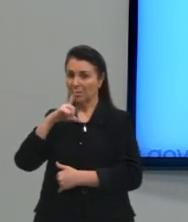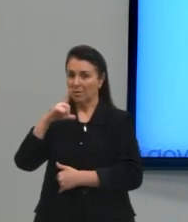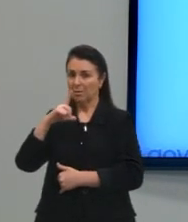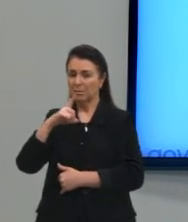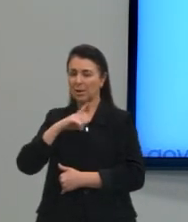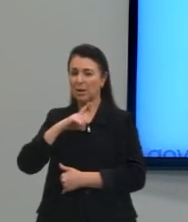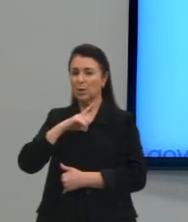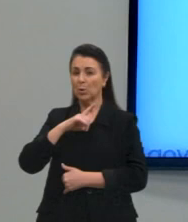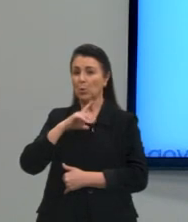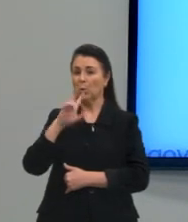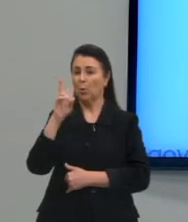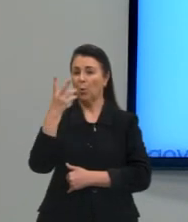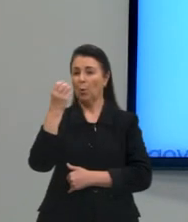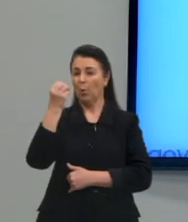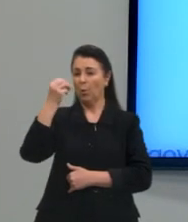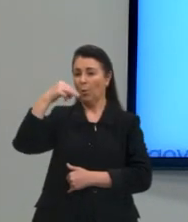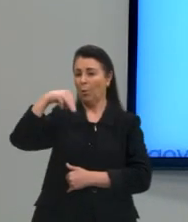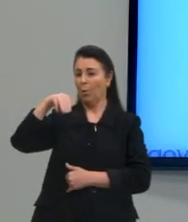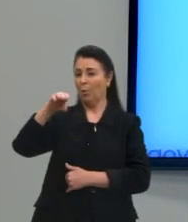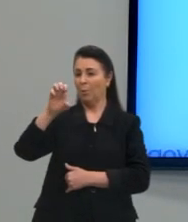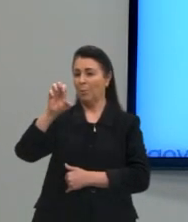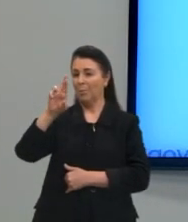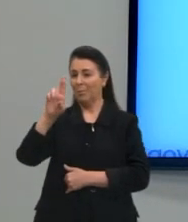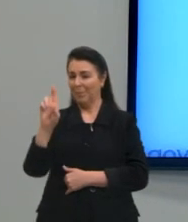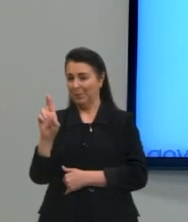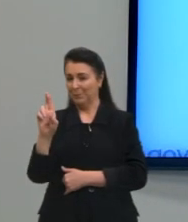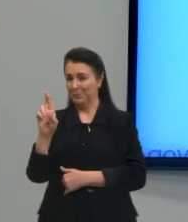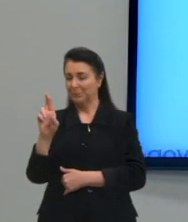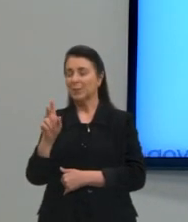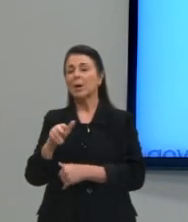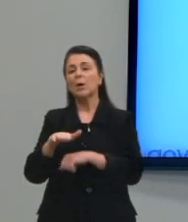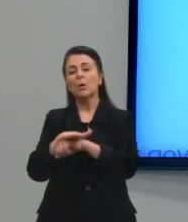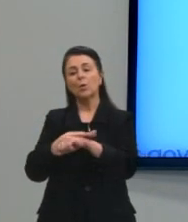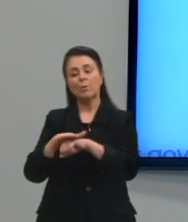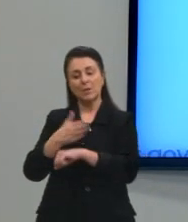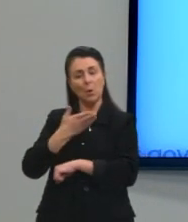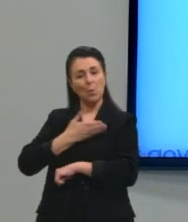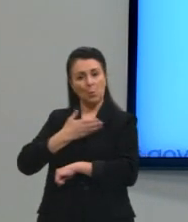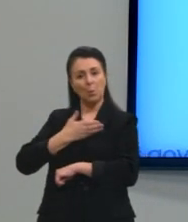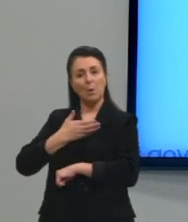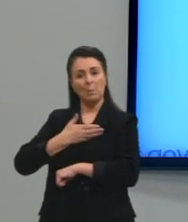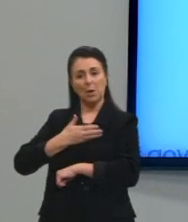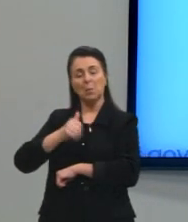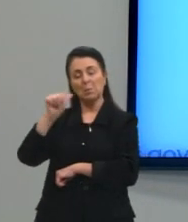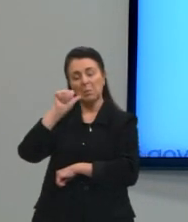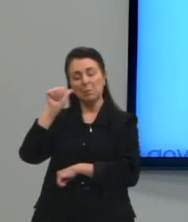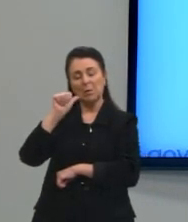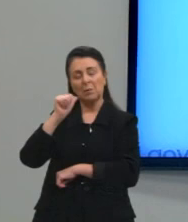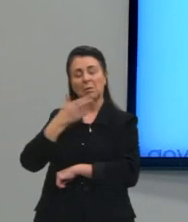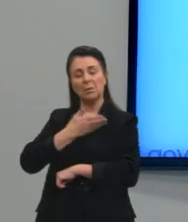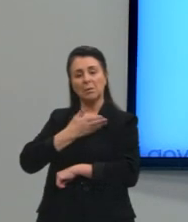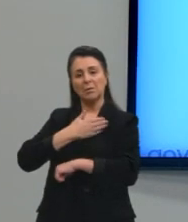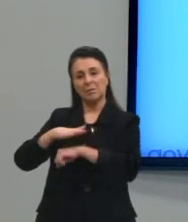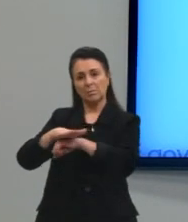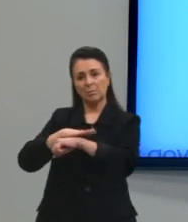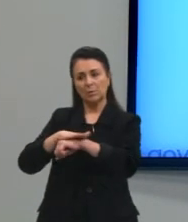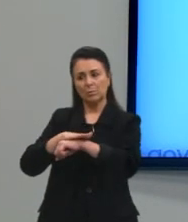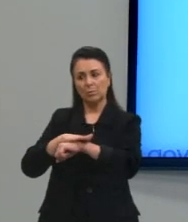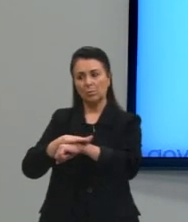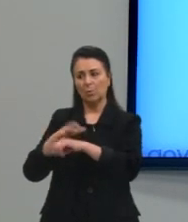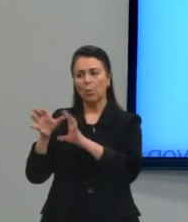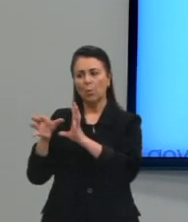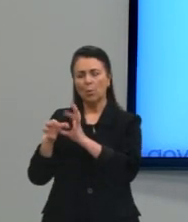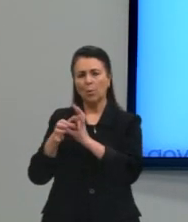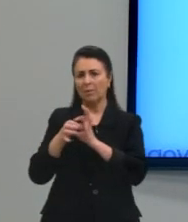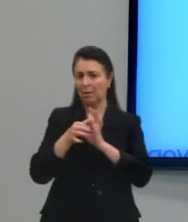Simpson e os seus amigos numa mesa de bar, num balcão de bar, na verdade. O contexto